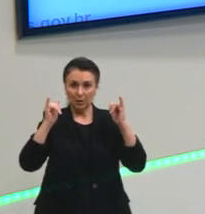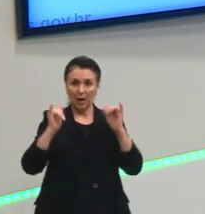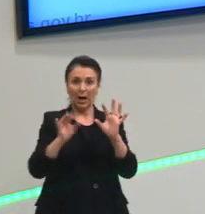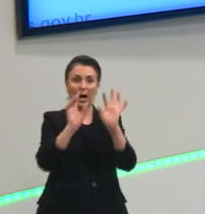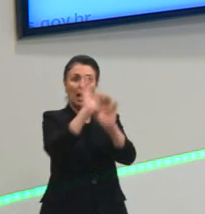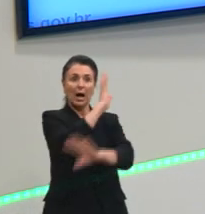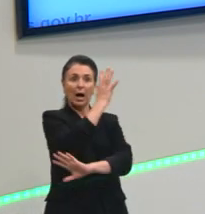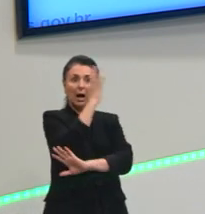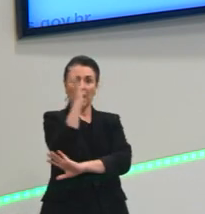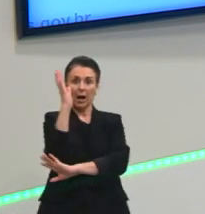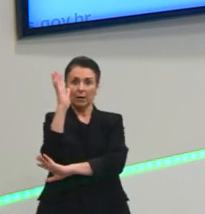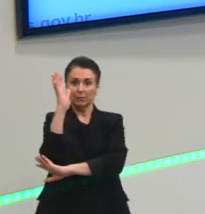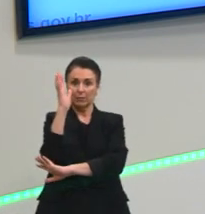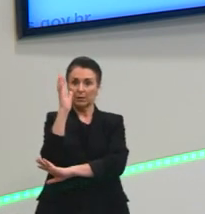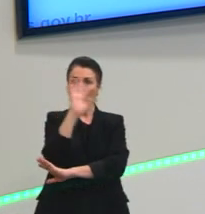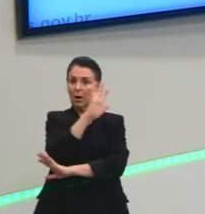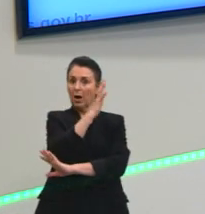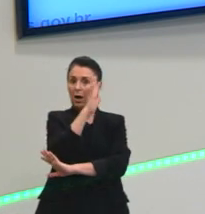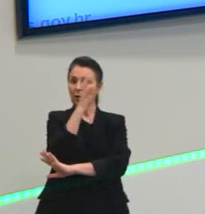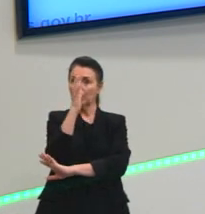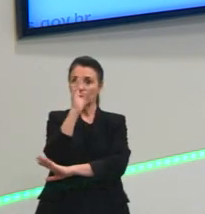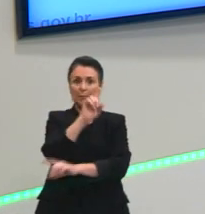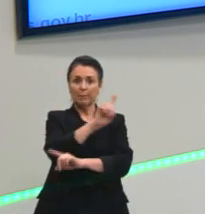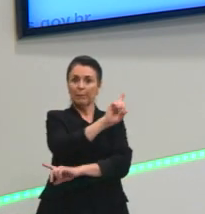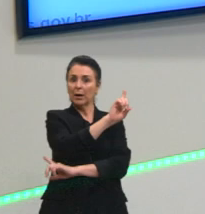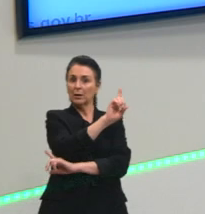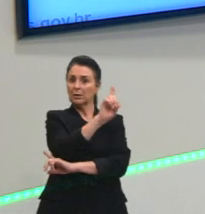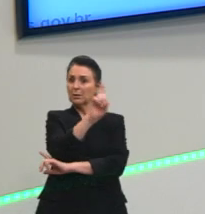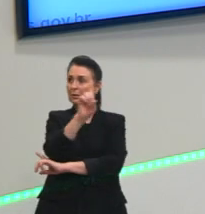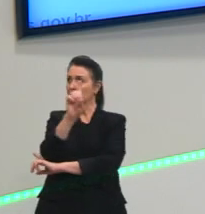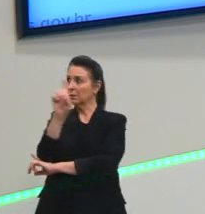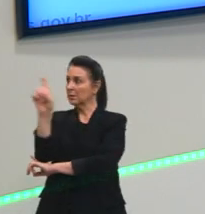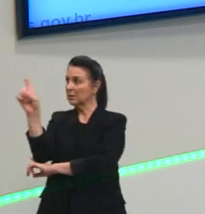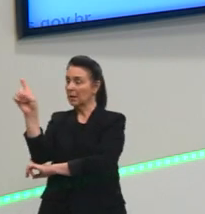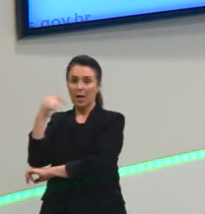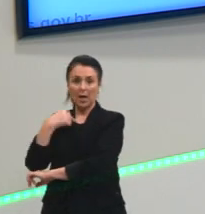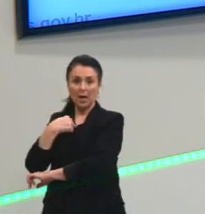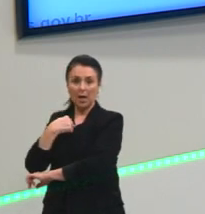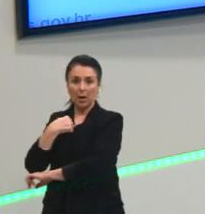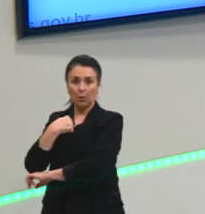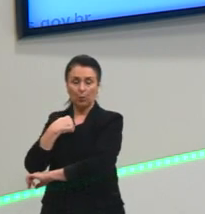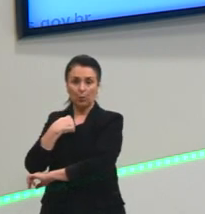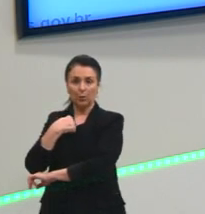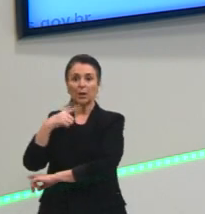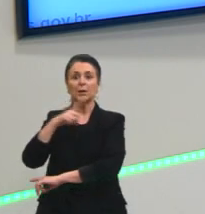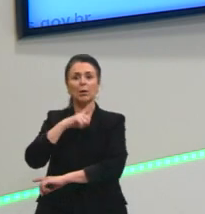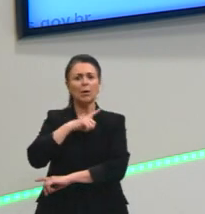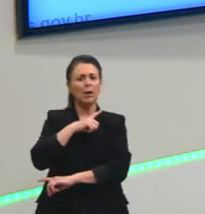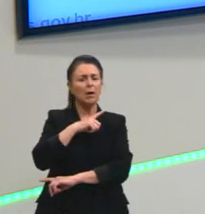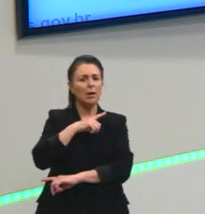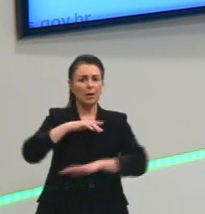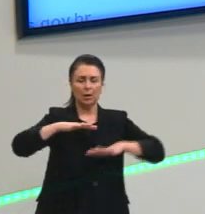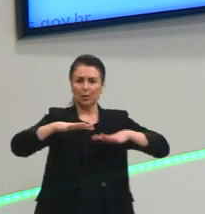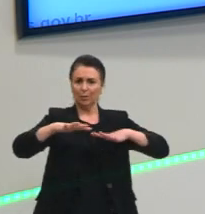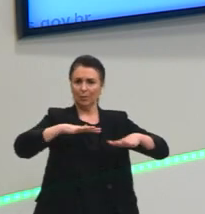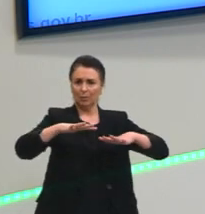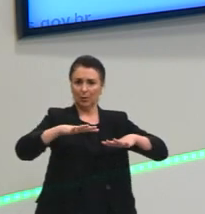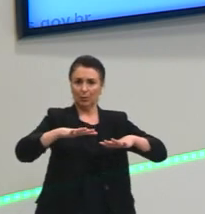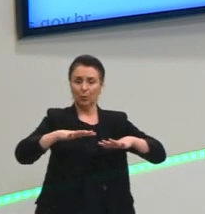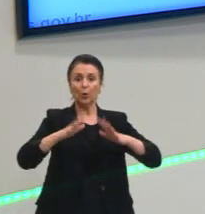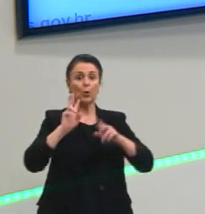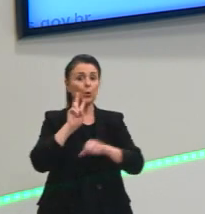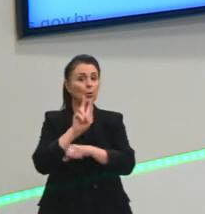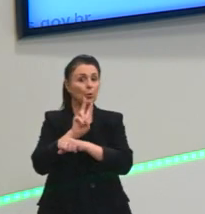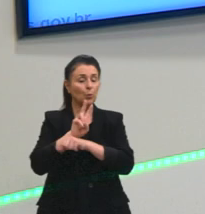mudando. então sim, estou em movimento. Então, depende do referencial. Cuidado, que a gente acaba confundindo